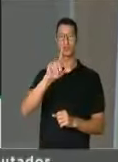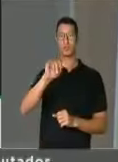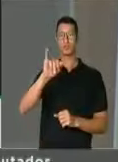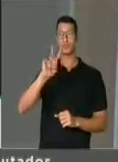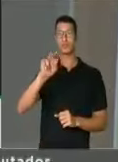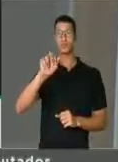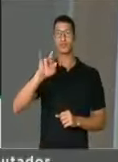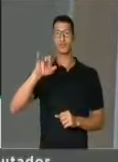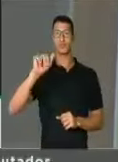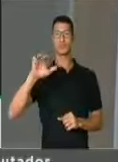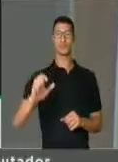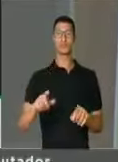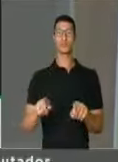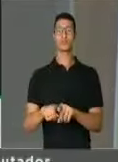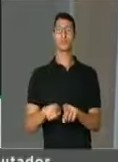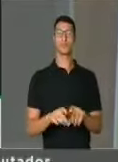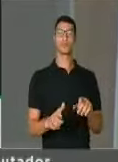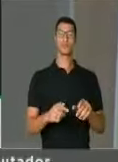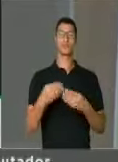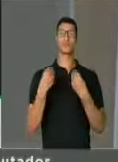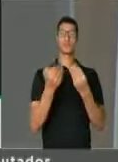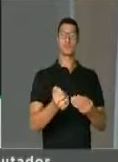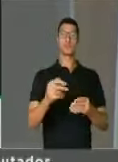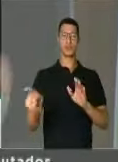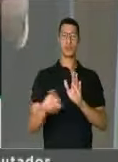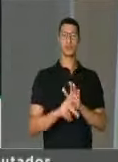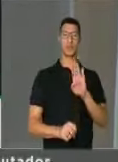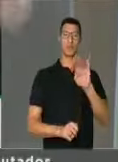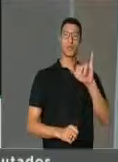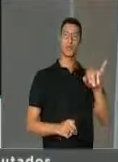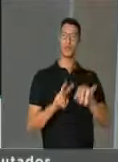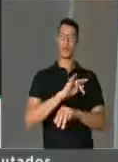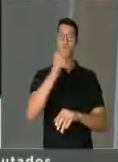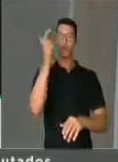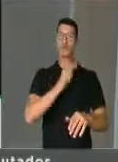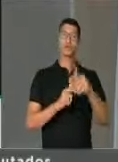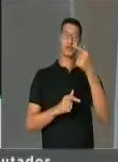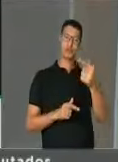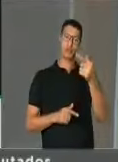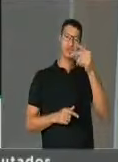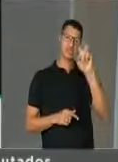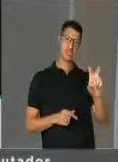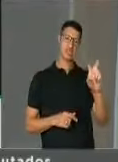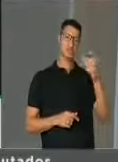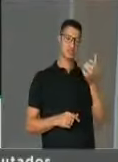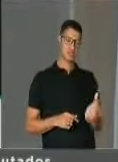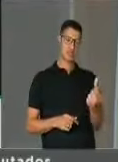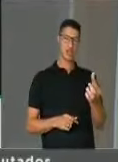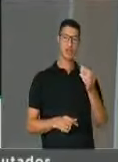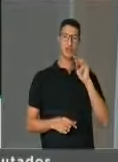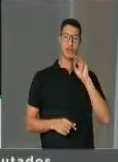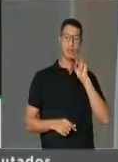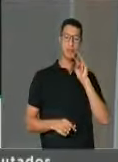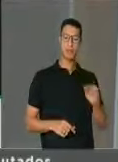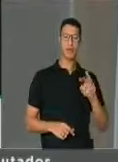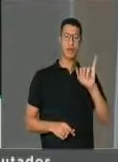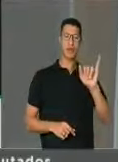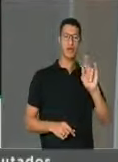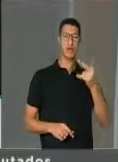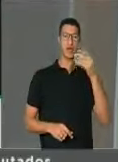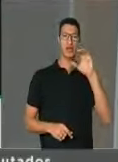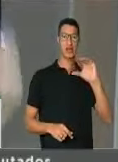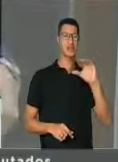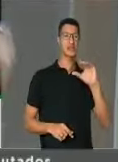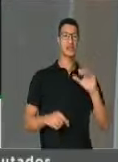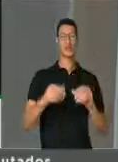é taxativa, dando nome aos bois daqueles que vão abocanhar sete, cinco, seis mil hectares